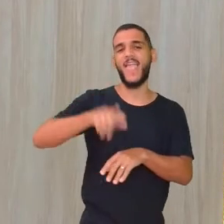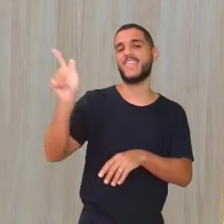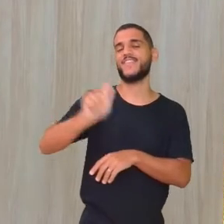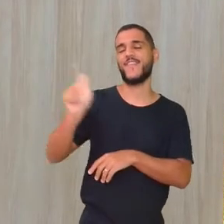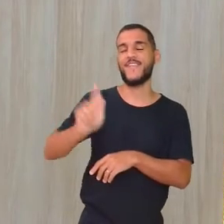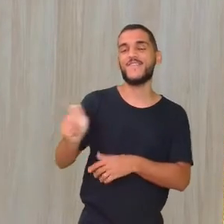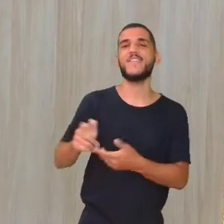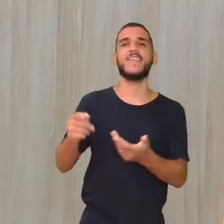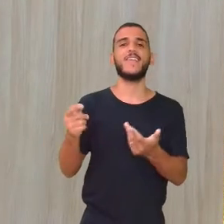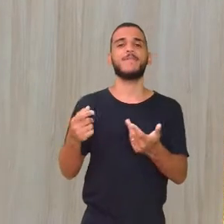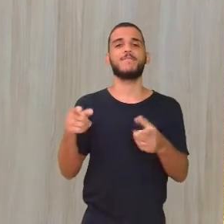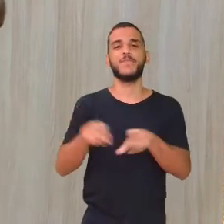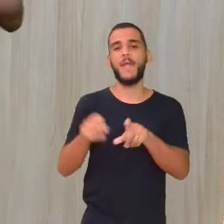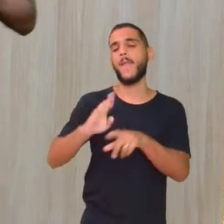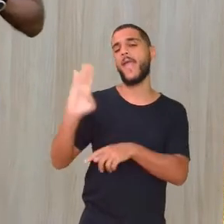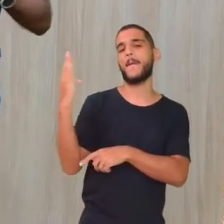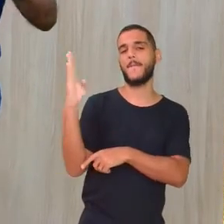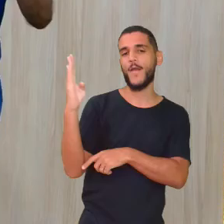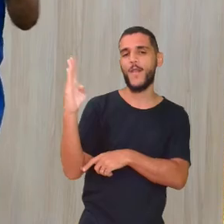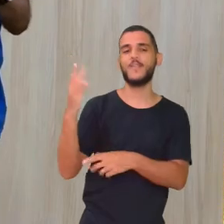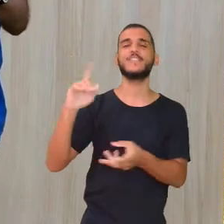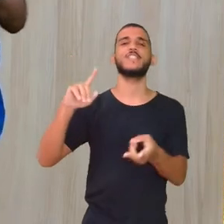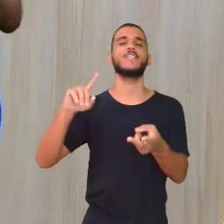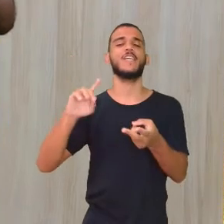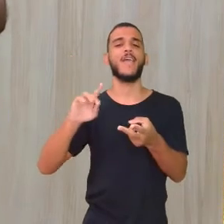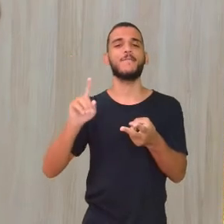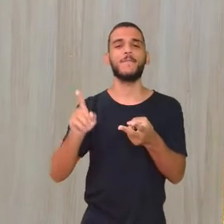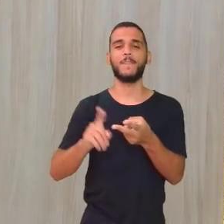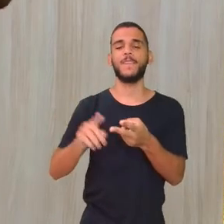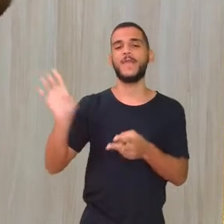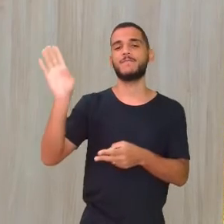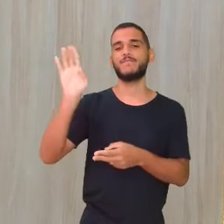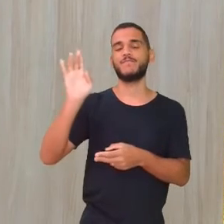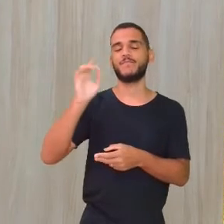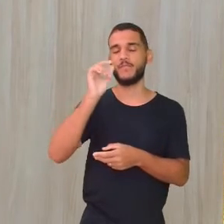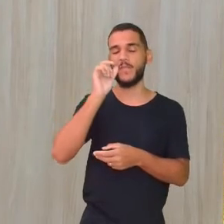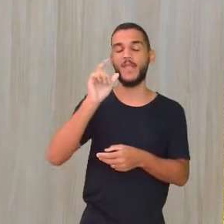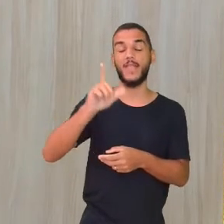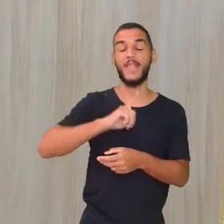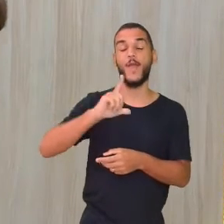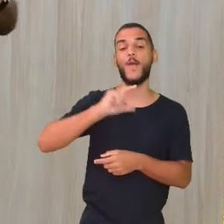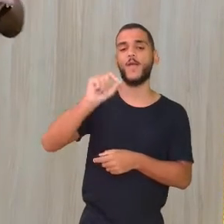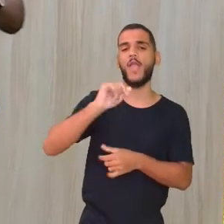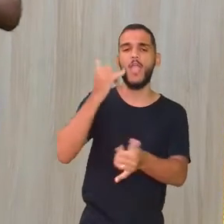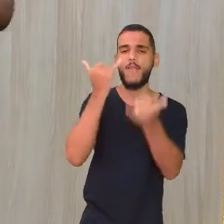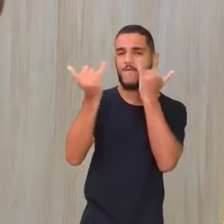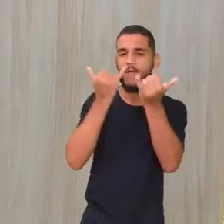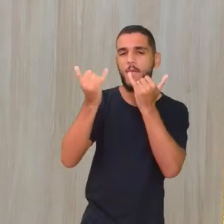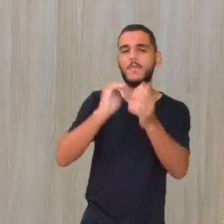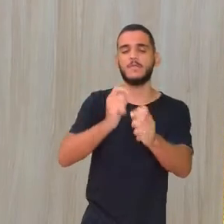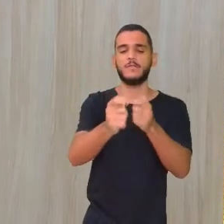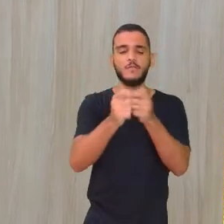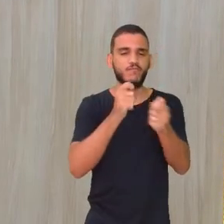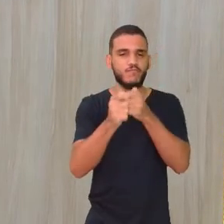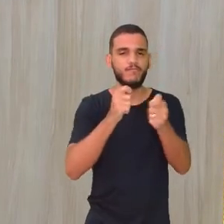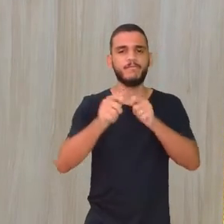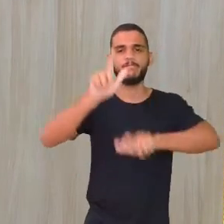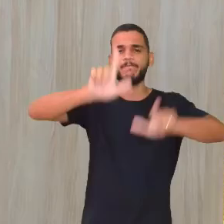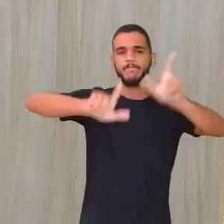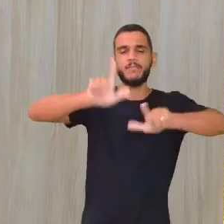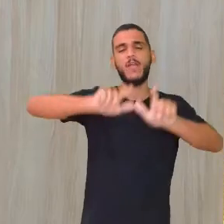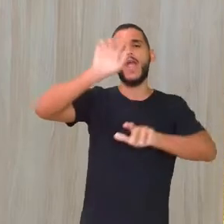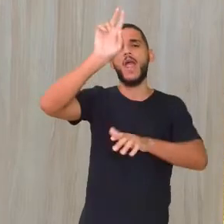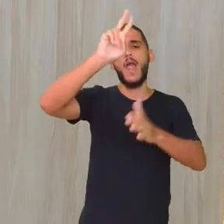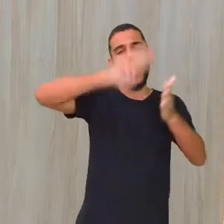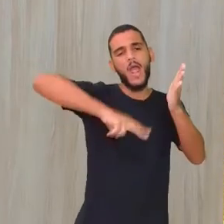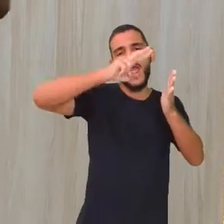geografia Pode ver na biologia Você pode ver, como você vai ver Uma informação no repórter a respeito de algo Em vez de ele ler o texto